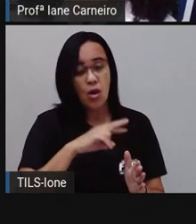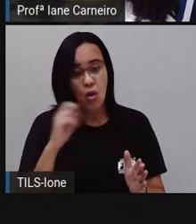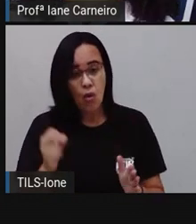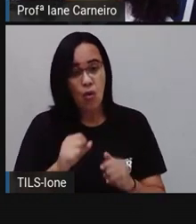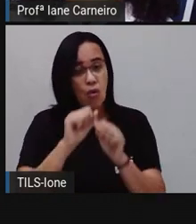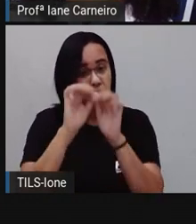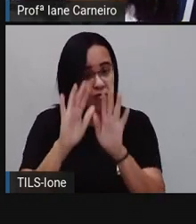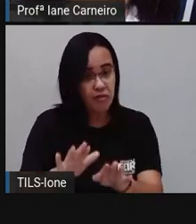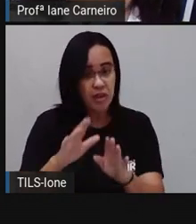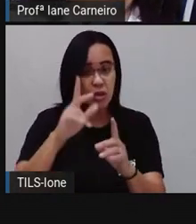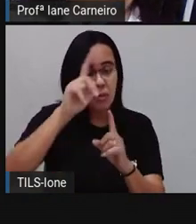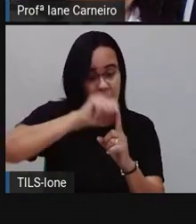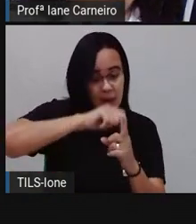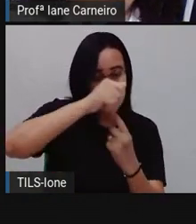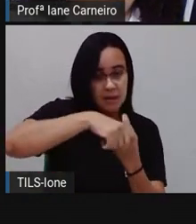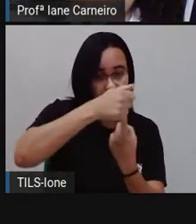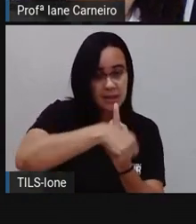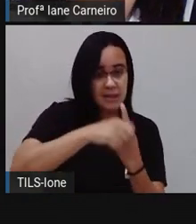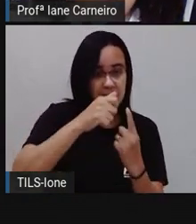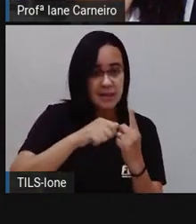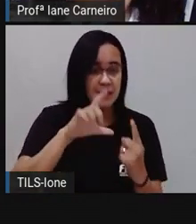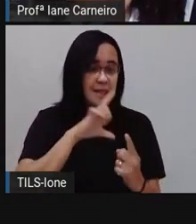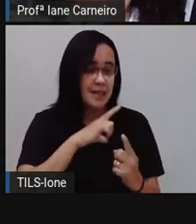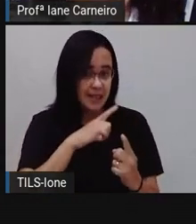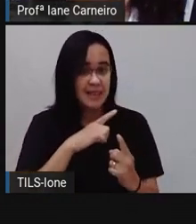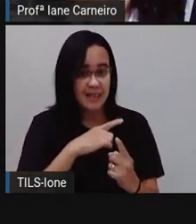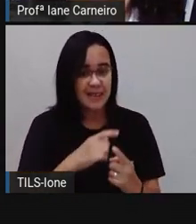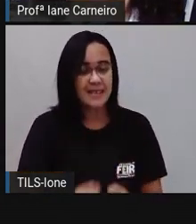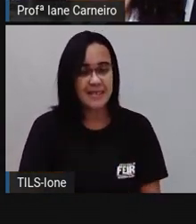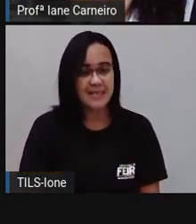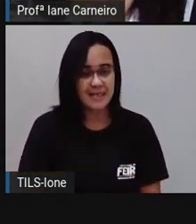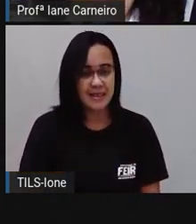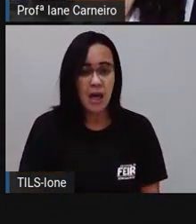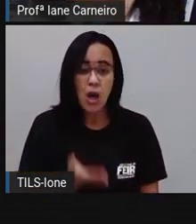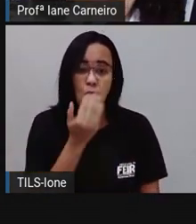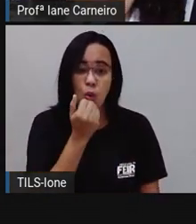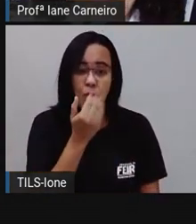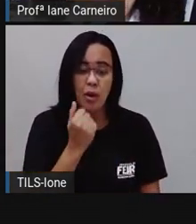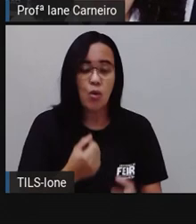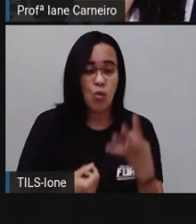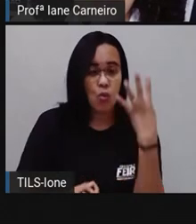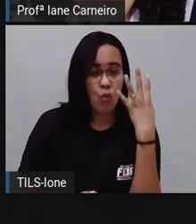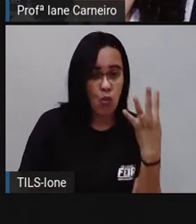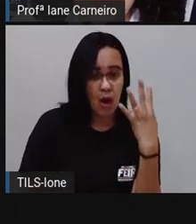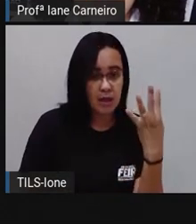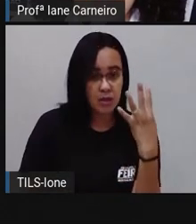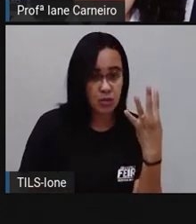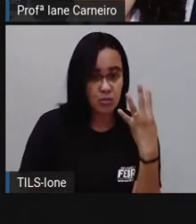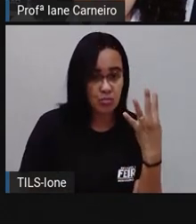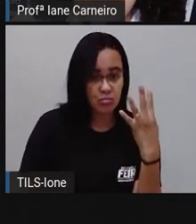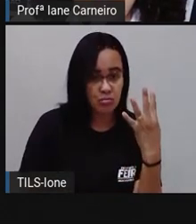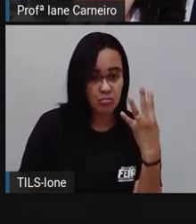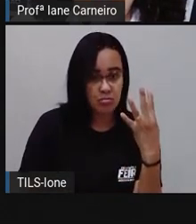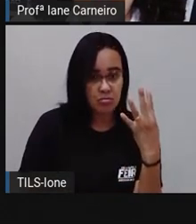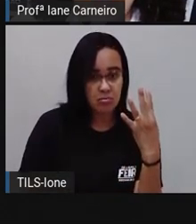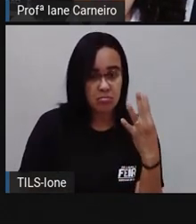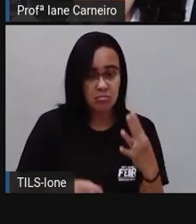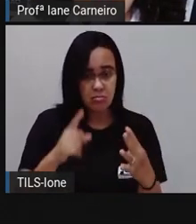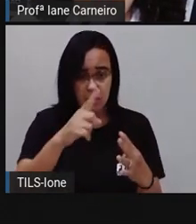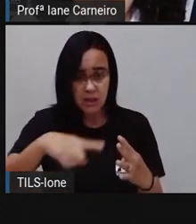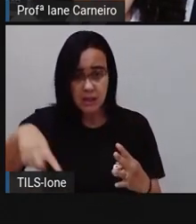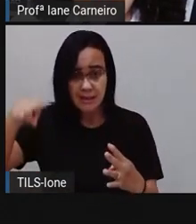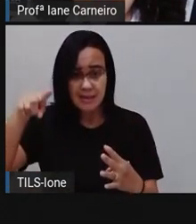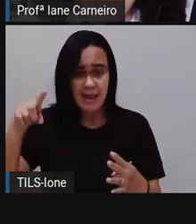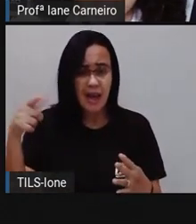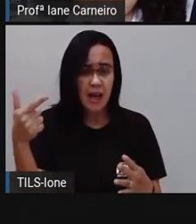sobrando de bananas. Assim, ó. Quatro. Não foi o que ele comeu? Pra chegar em doze, ó. Pra chegar